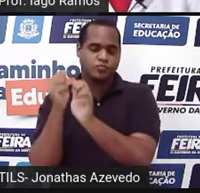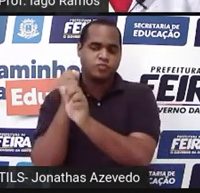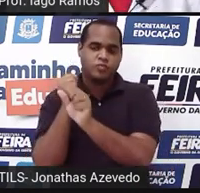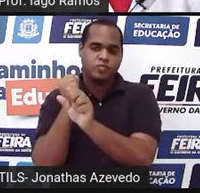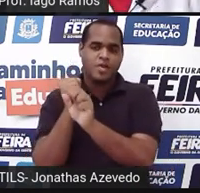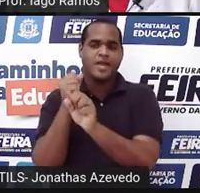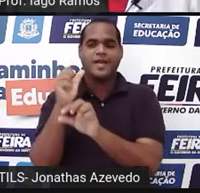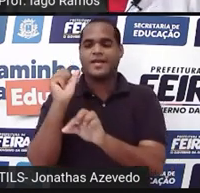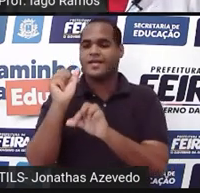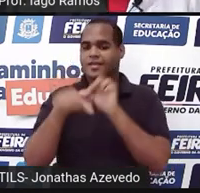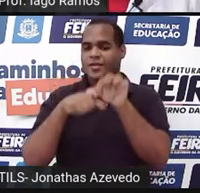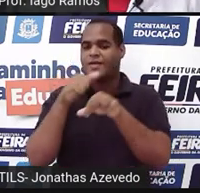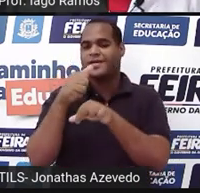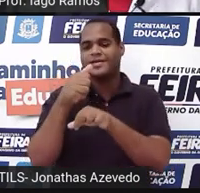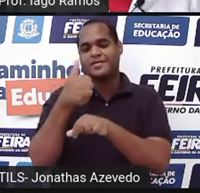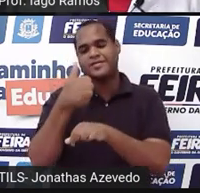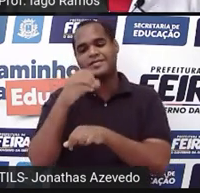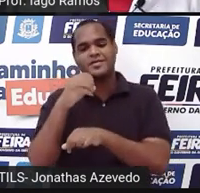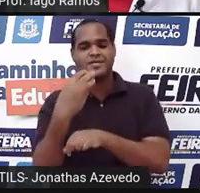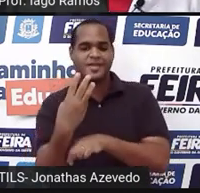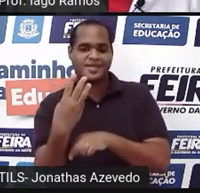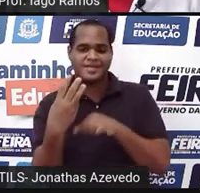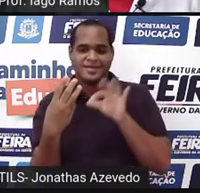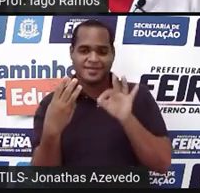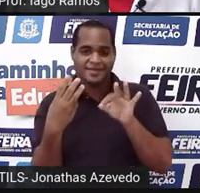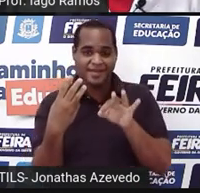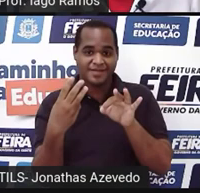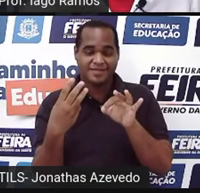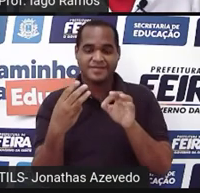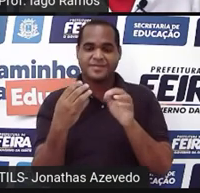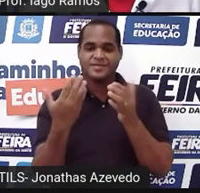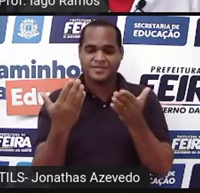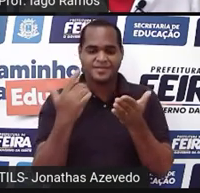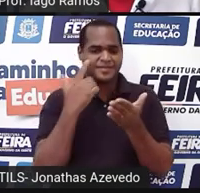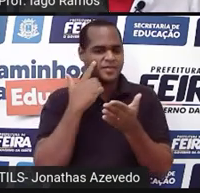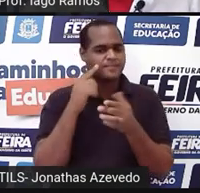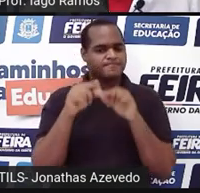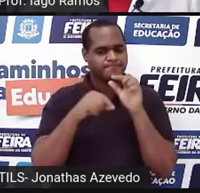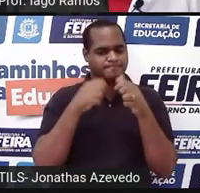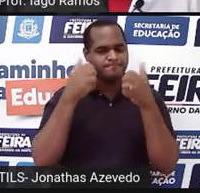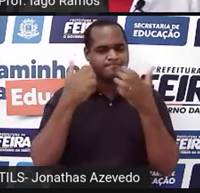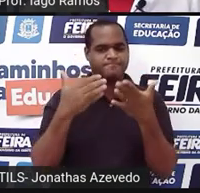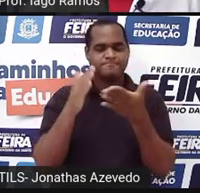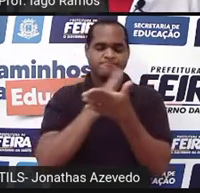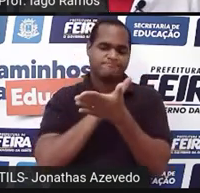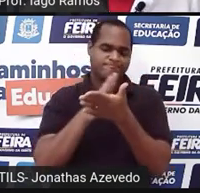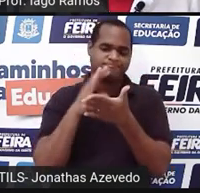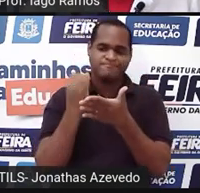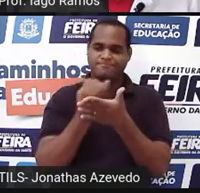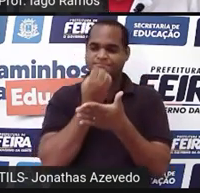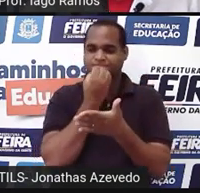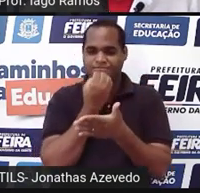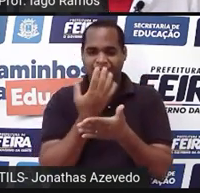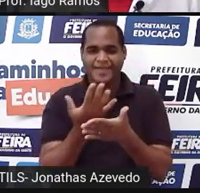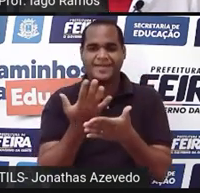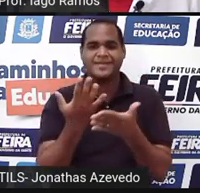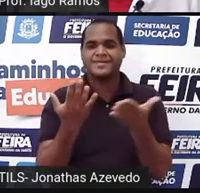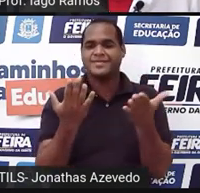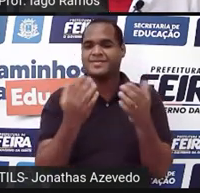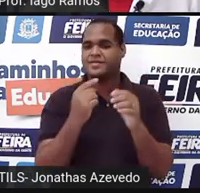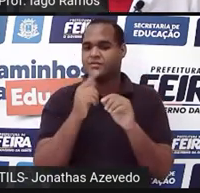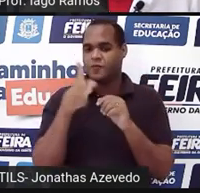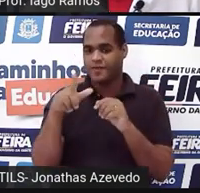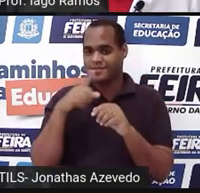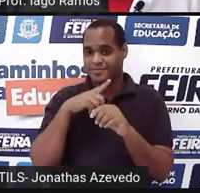e vira 103, tá? Então, aqui tem esse detalhezinho. Ó, vou